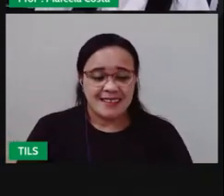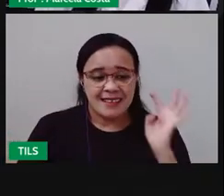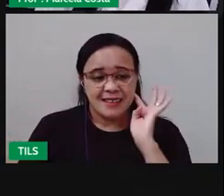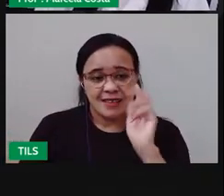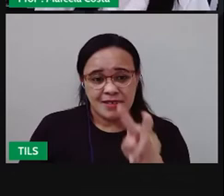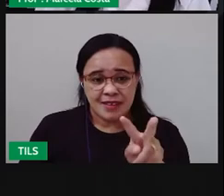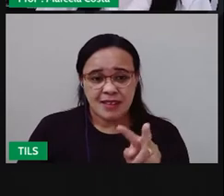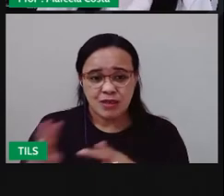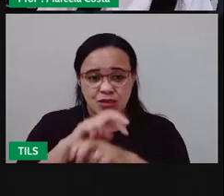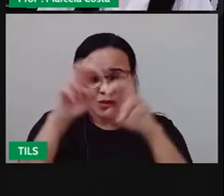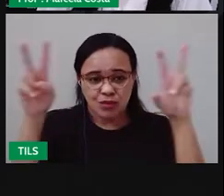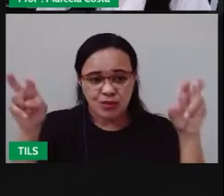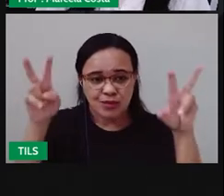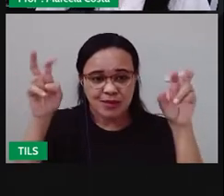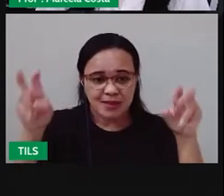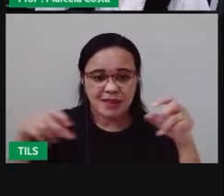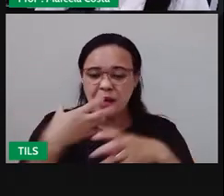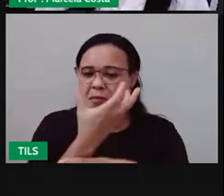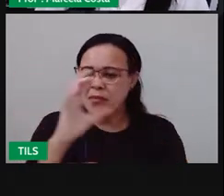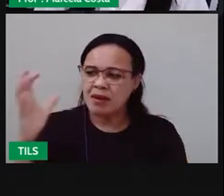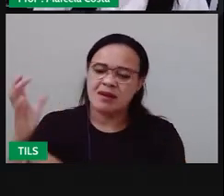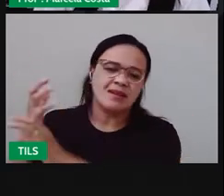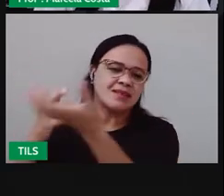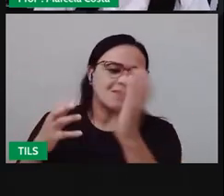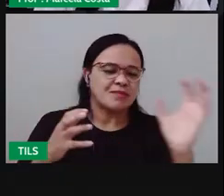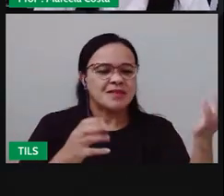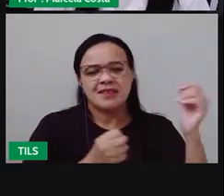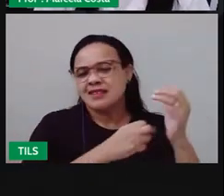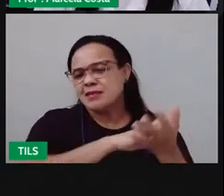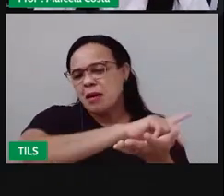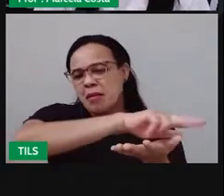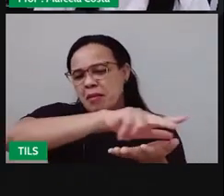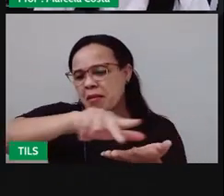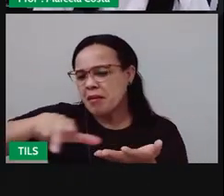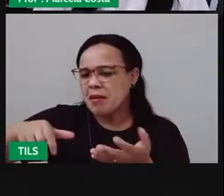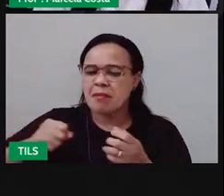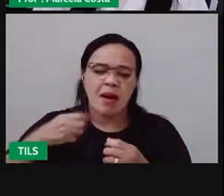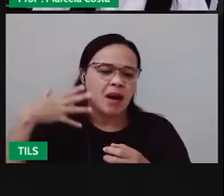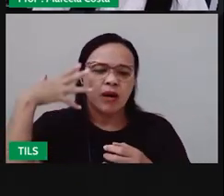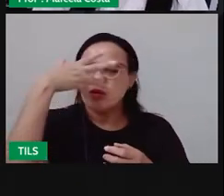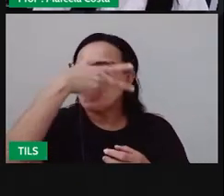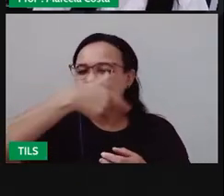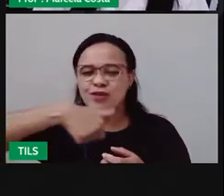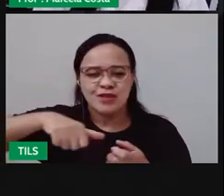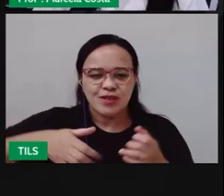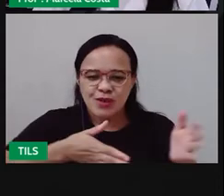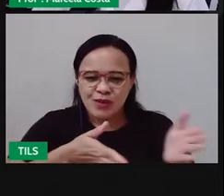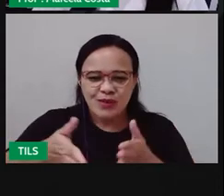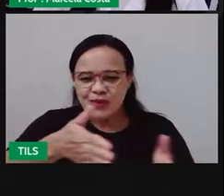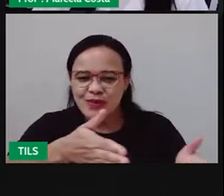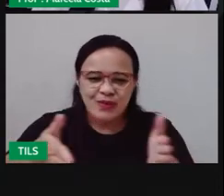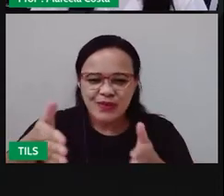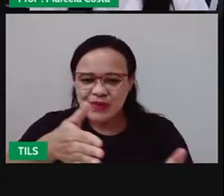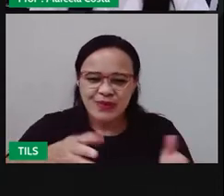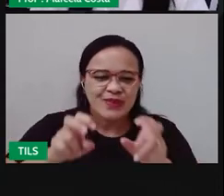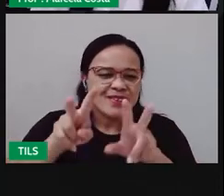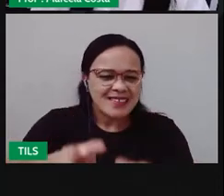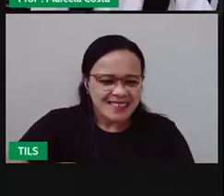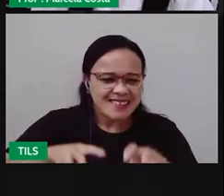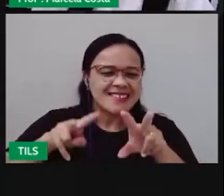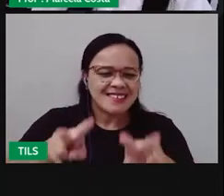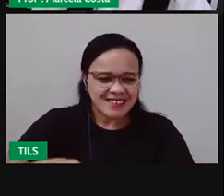plantas ornamentais embelezam o caminho da roça na escofeira caminho da roça é uma acessão só para